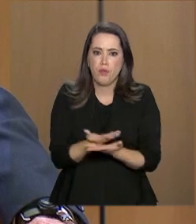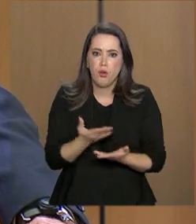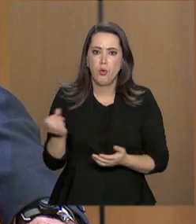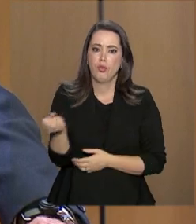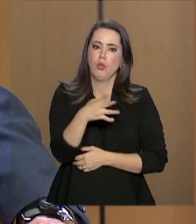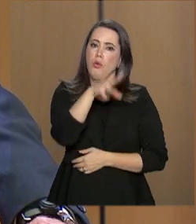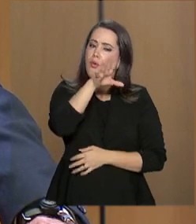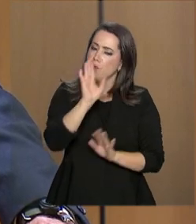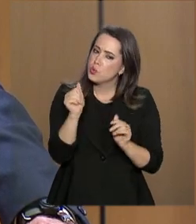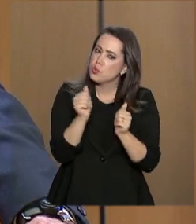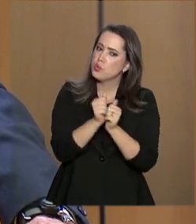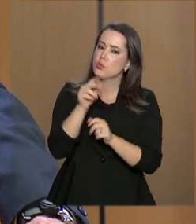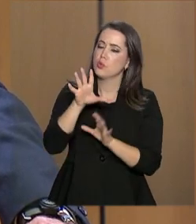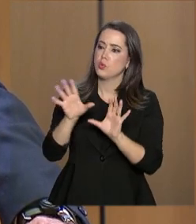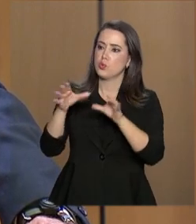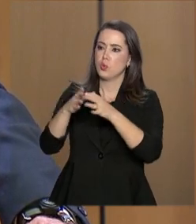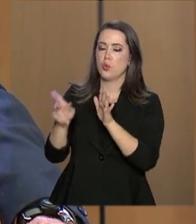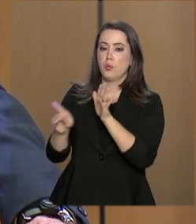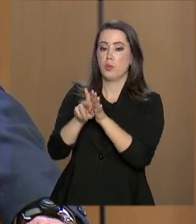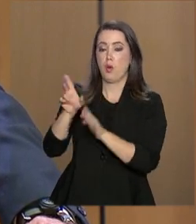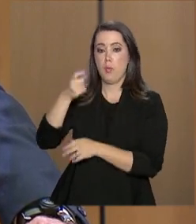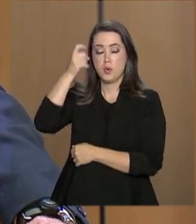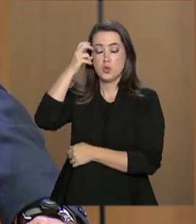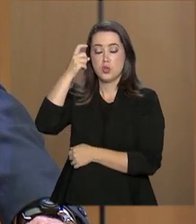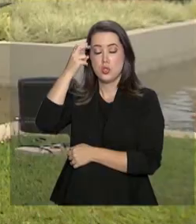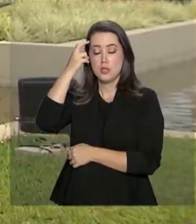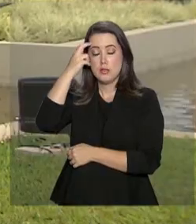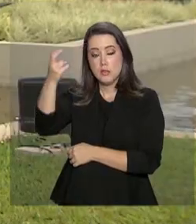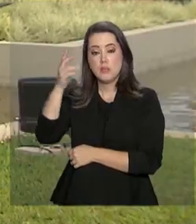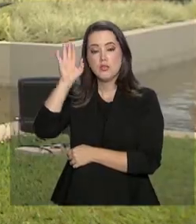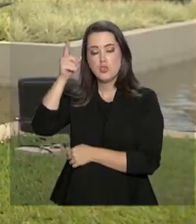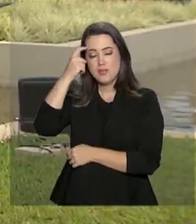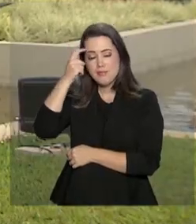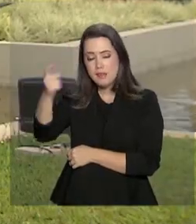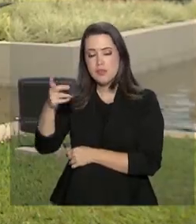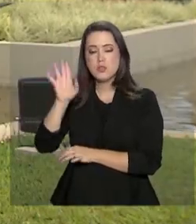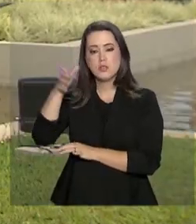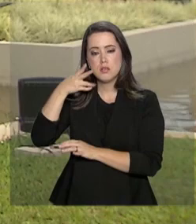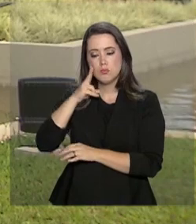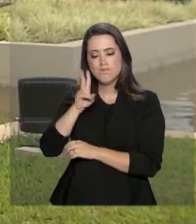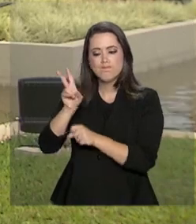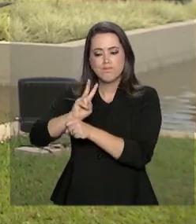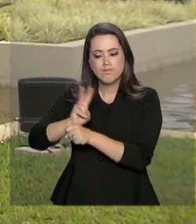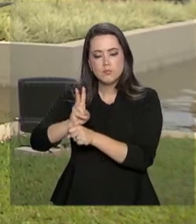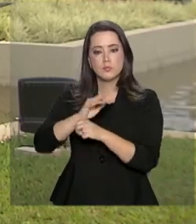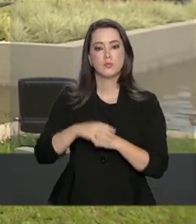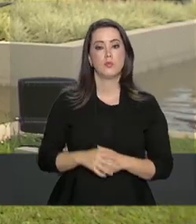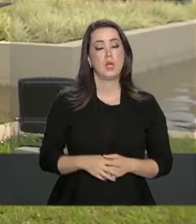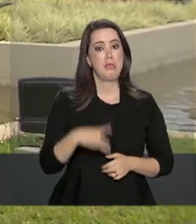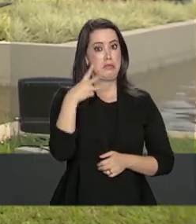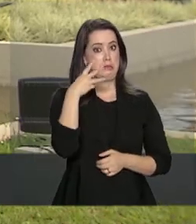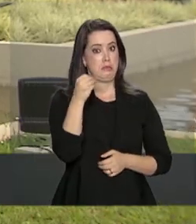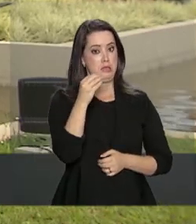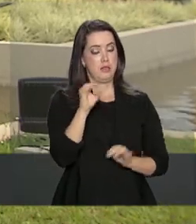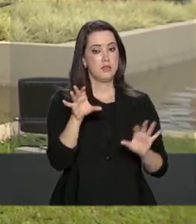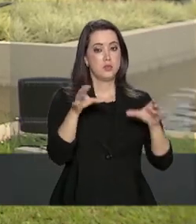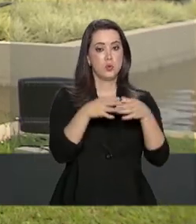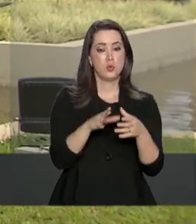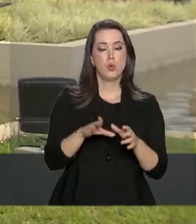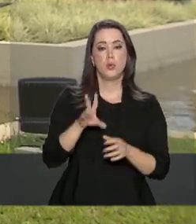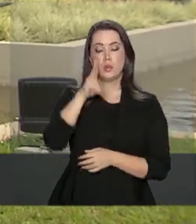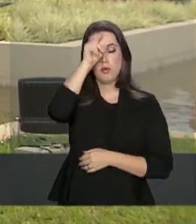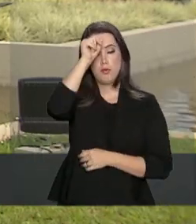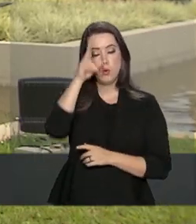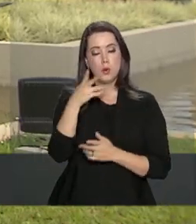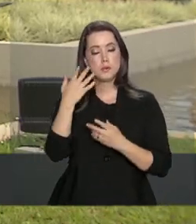muito bem acompanhado por esse pessoal nosso de inteligência, que já está lá. 300 agentes da Força Nacional e 30 viaturas vão atuar